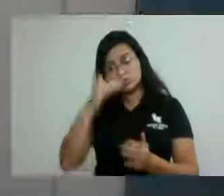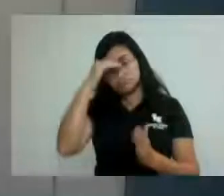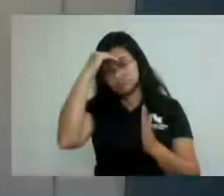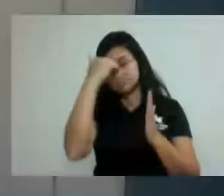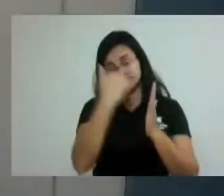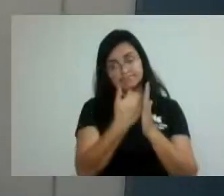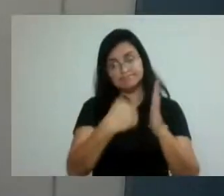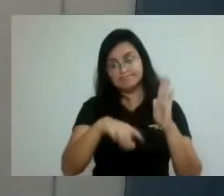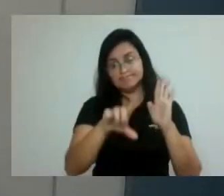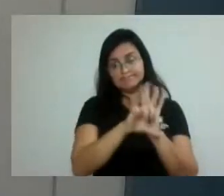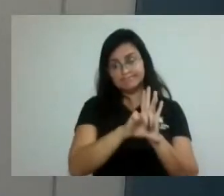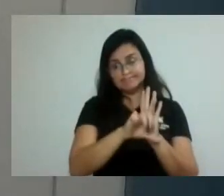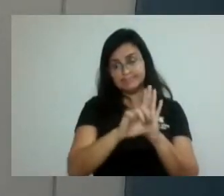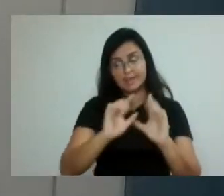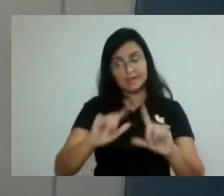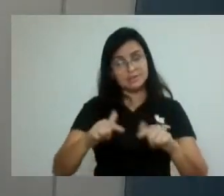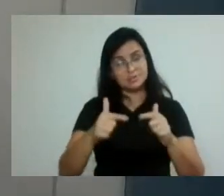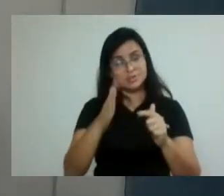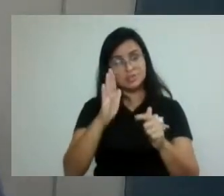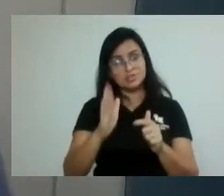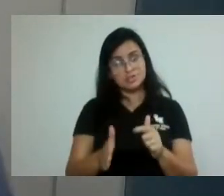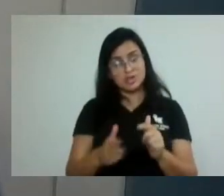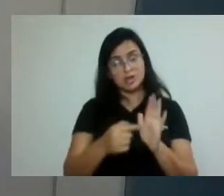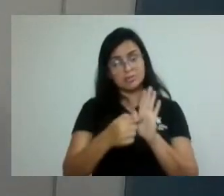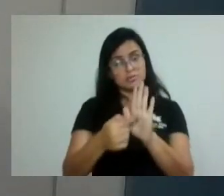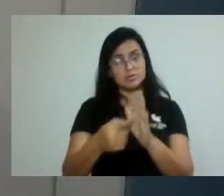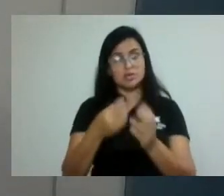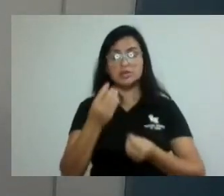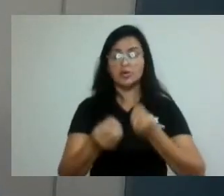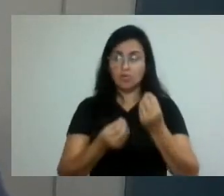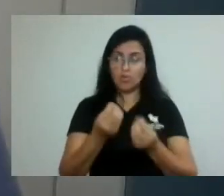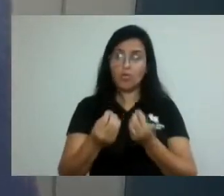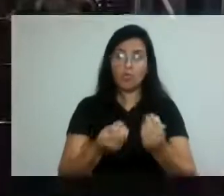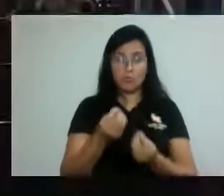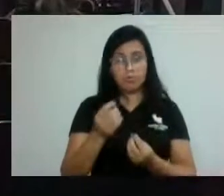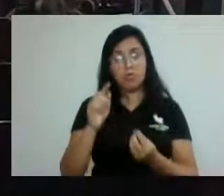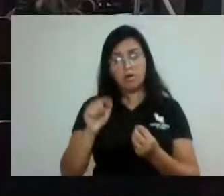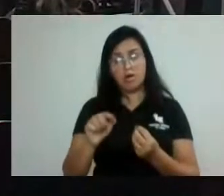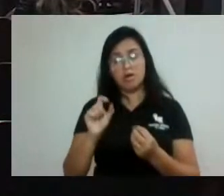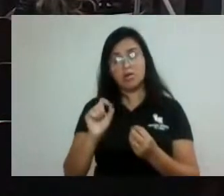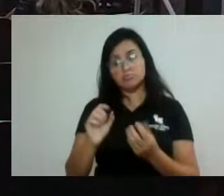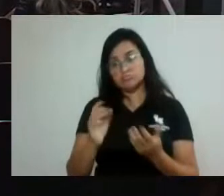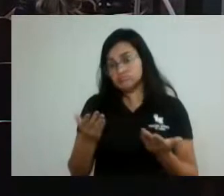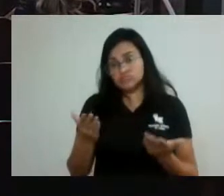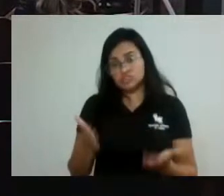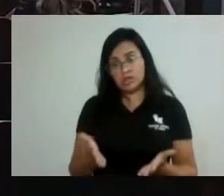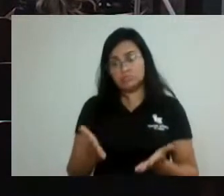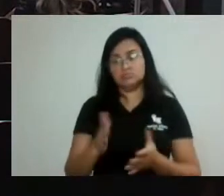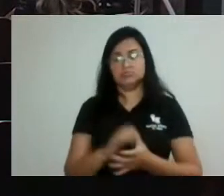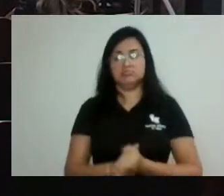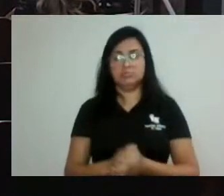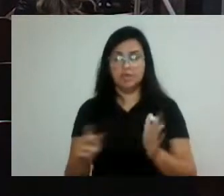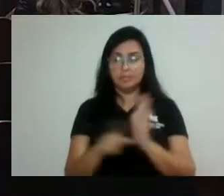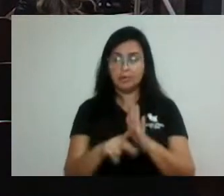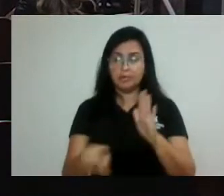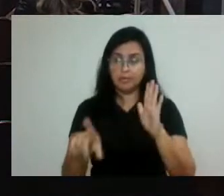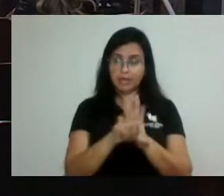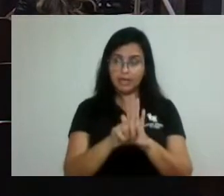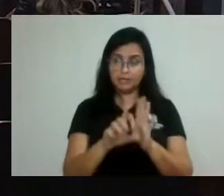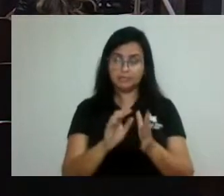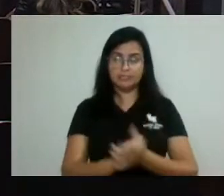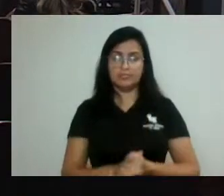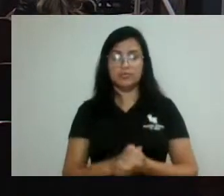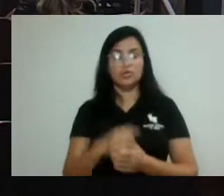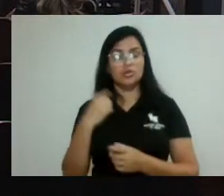já estão aí citadas conforme já é o que a ouvidoria faz. Obrigado. Nós estamos autorizando a retirada da